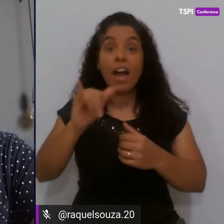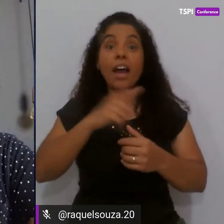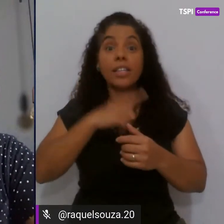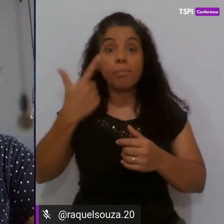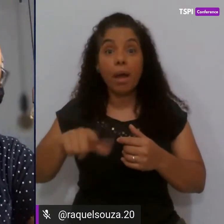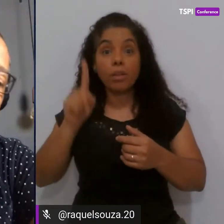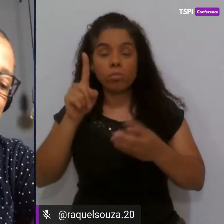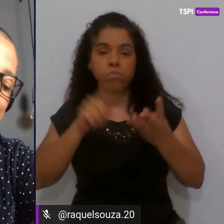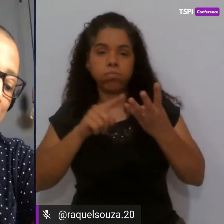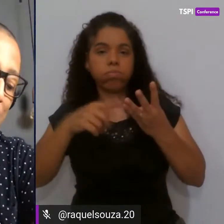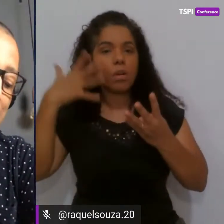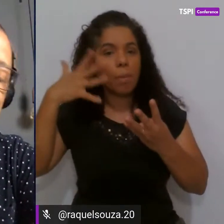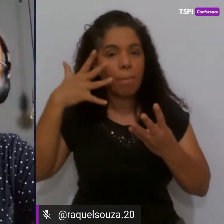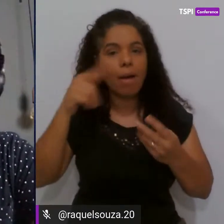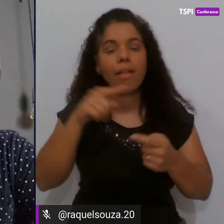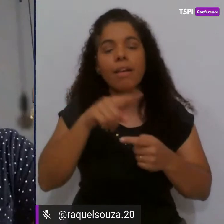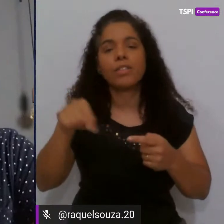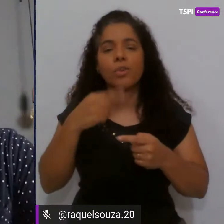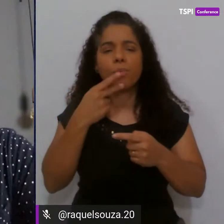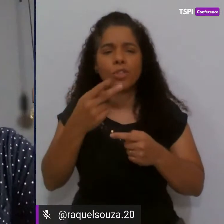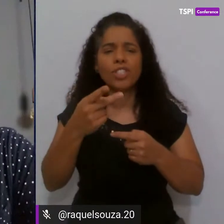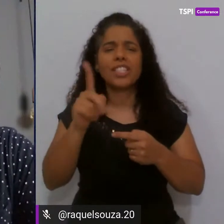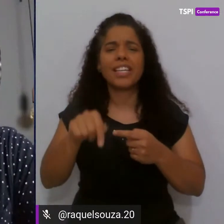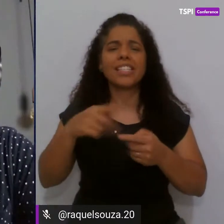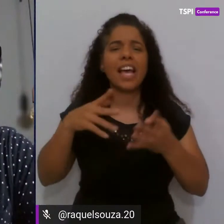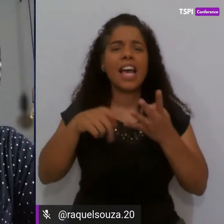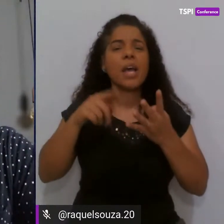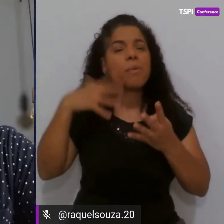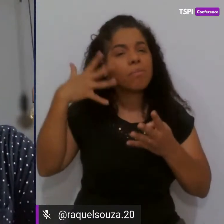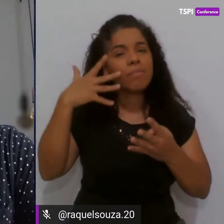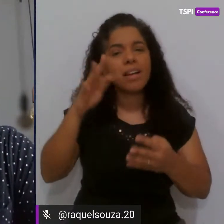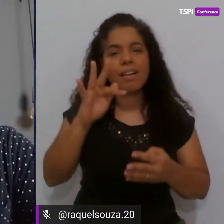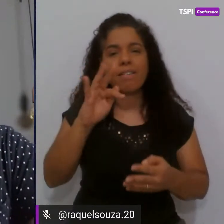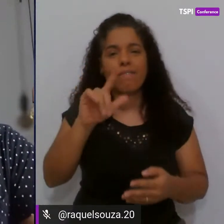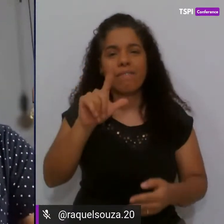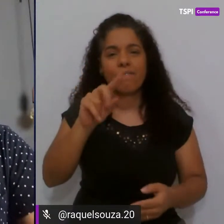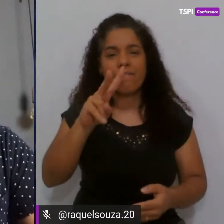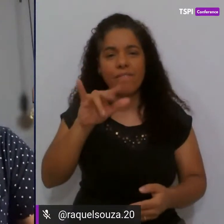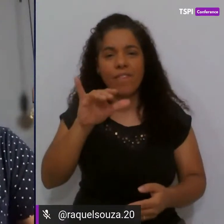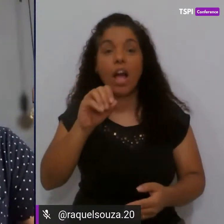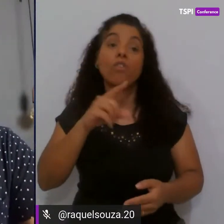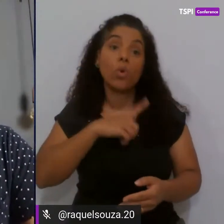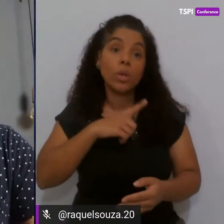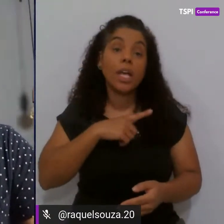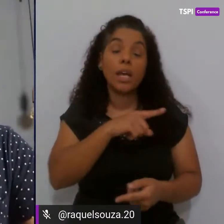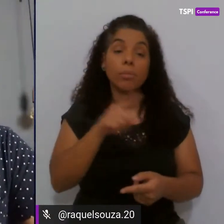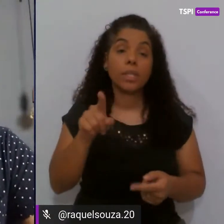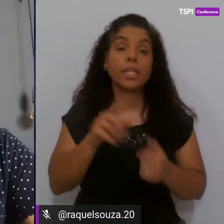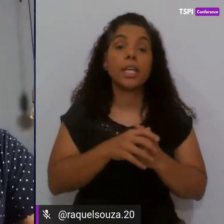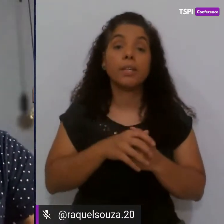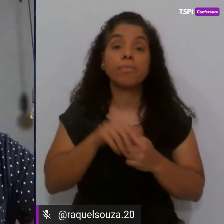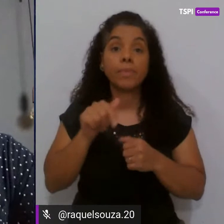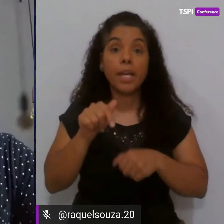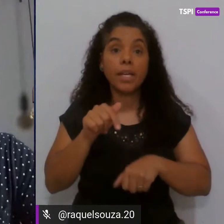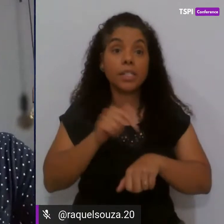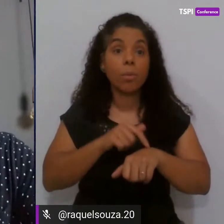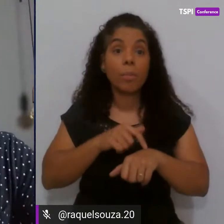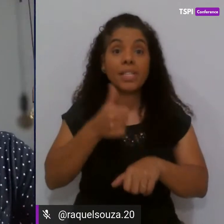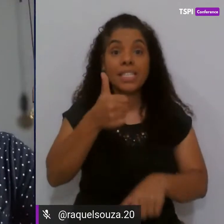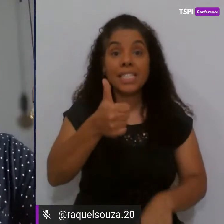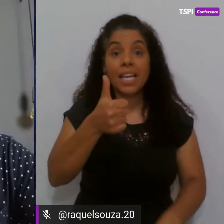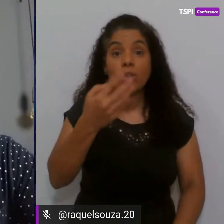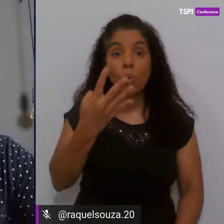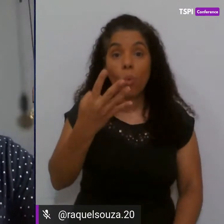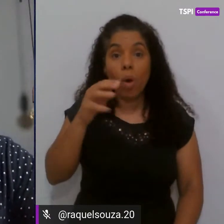palestra ainda como eu já disse para vocês é a palestra do Flávio nós temos aqui pessoal nesse momento 140